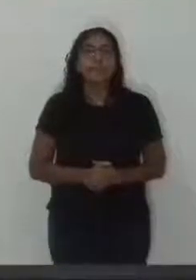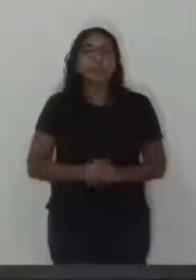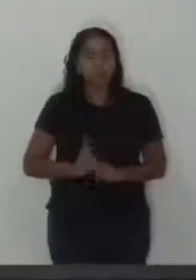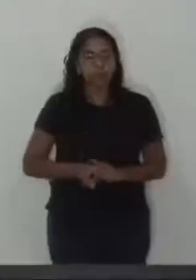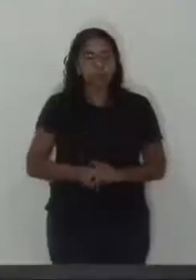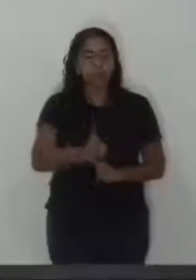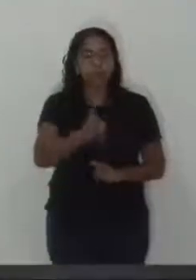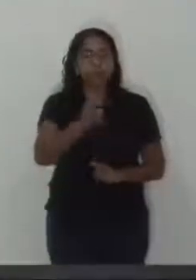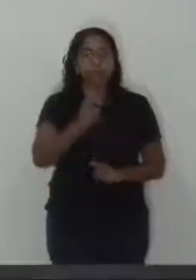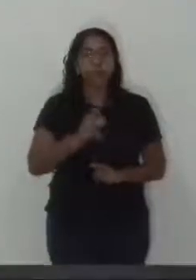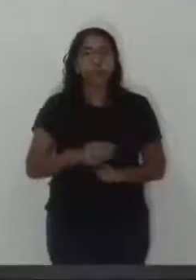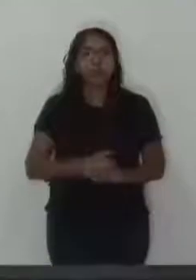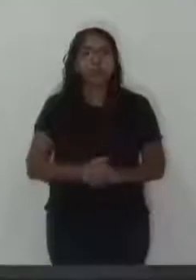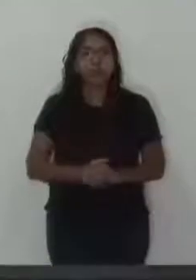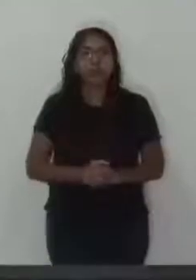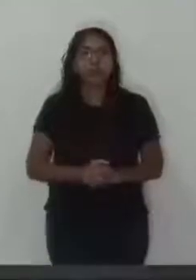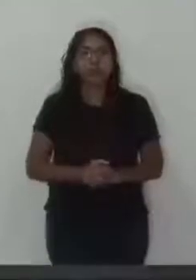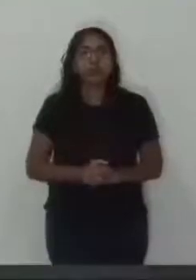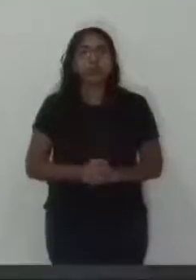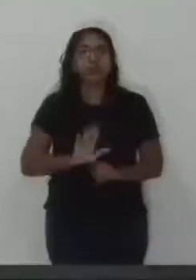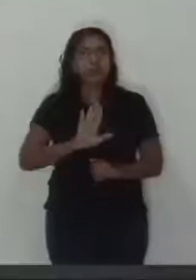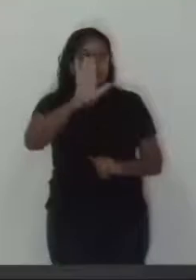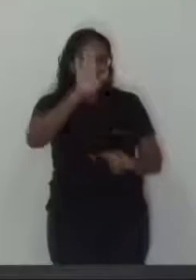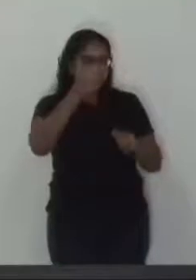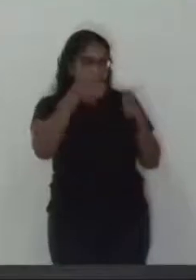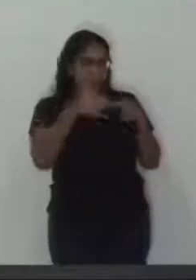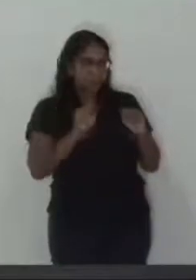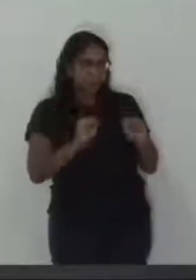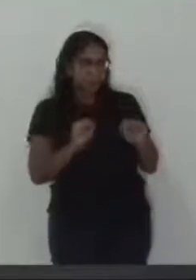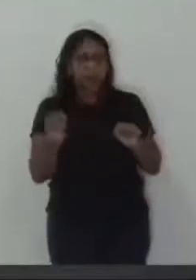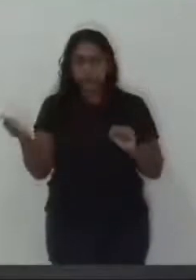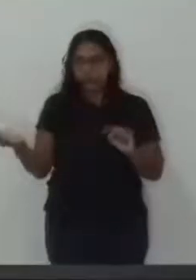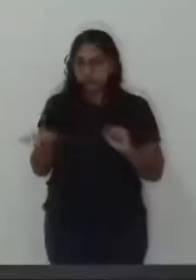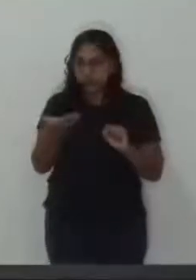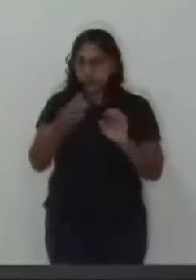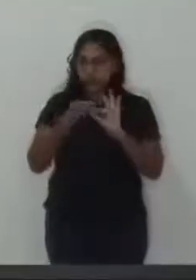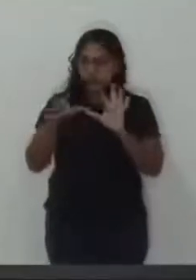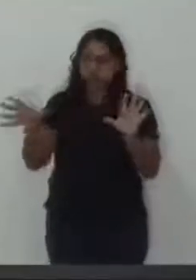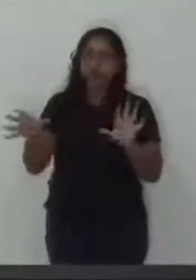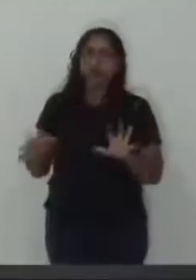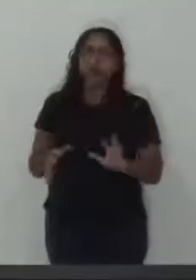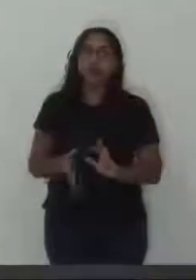Continua em discussão. Tem a palavra, senhor presidente? Tem a palavra, vereador.